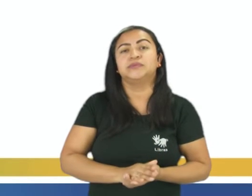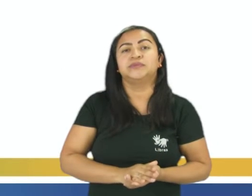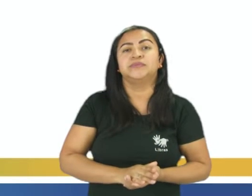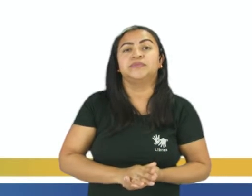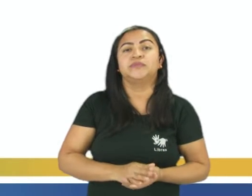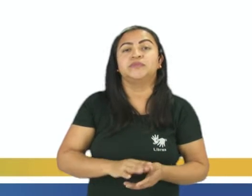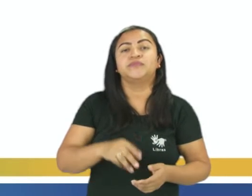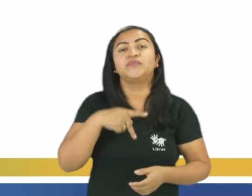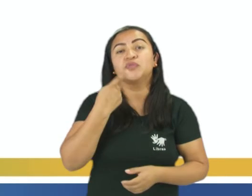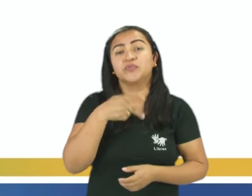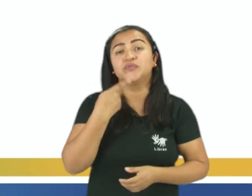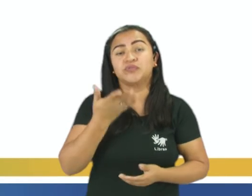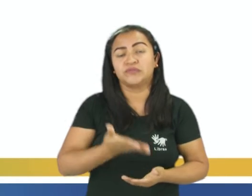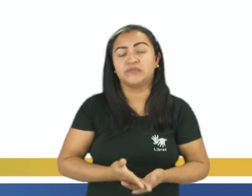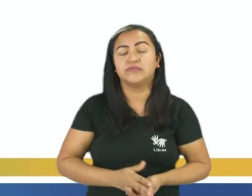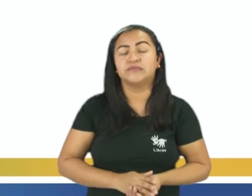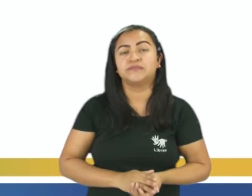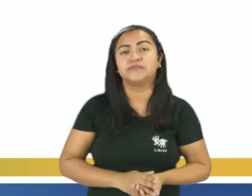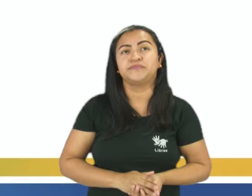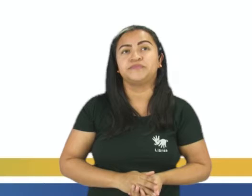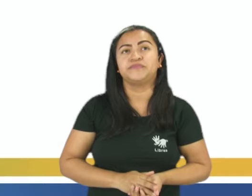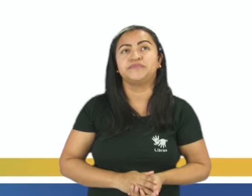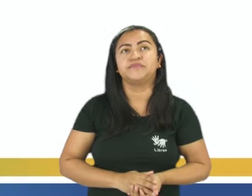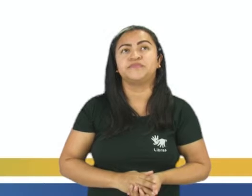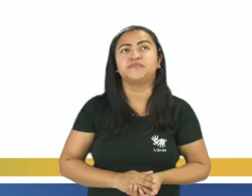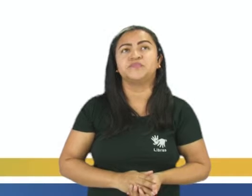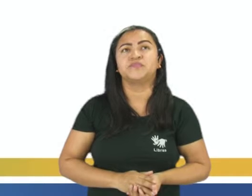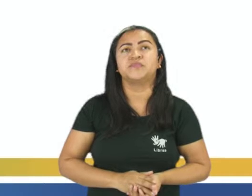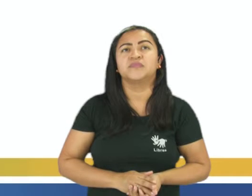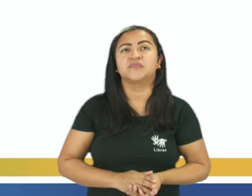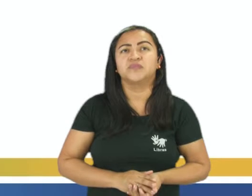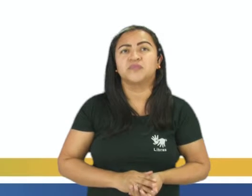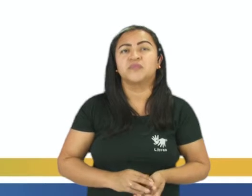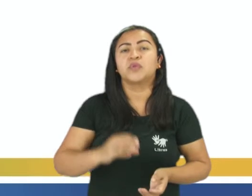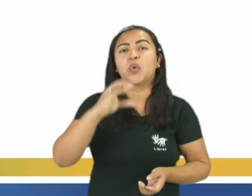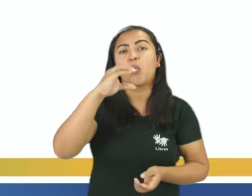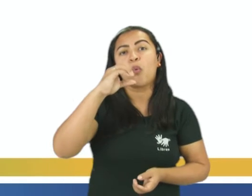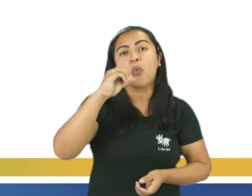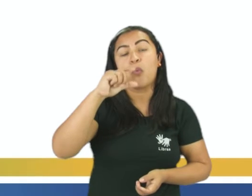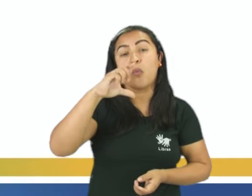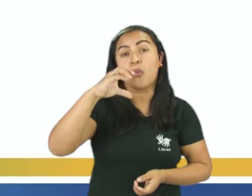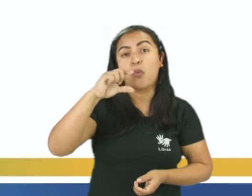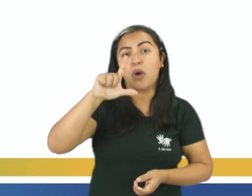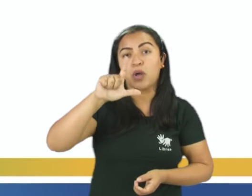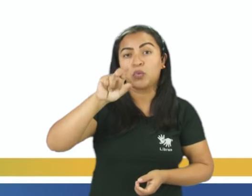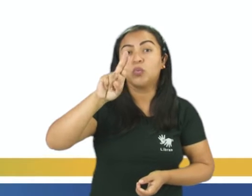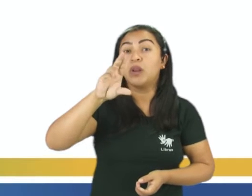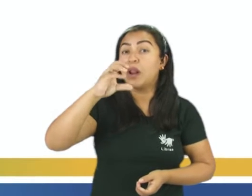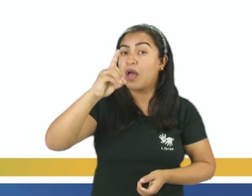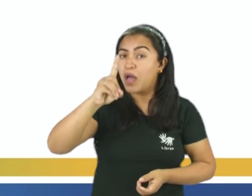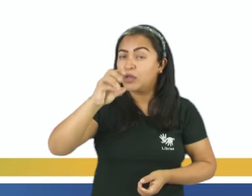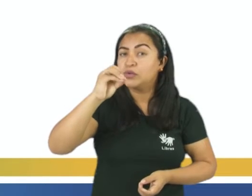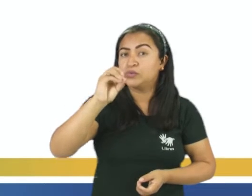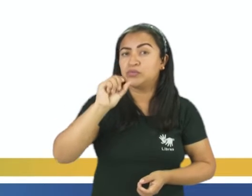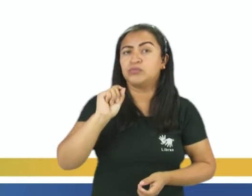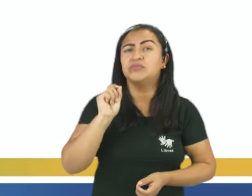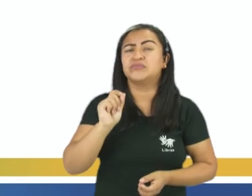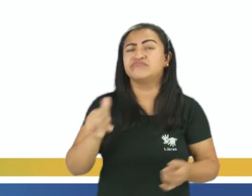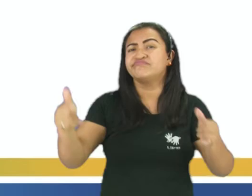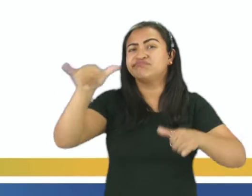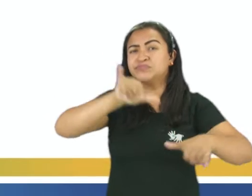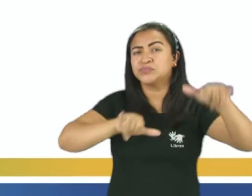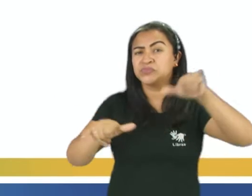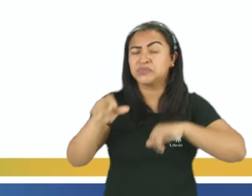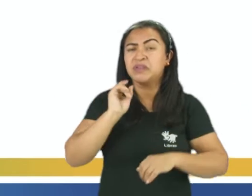Então, como eu já falei anteriormente, esse coagulador, né, ele é responsável do que? De